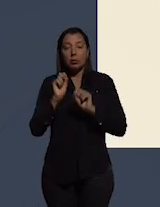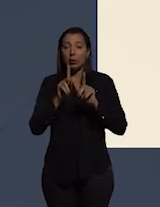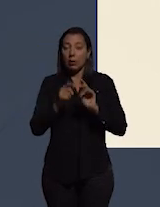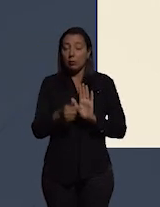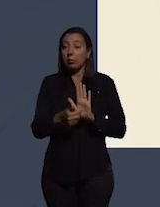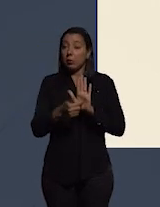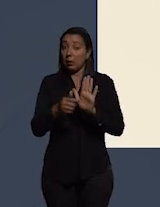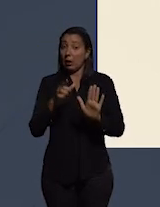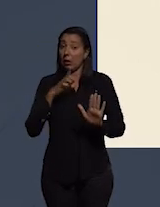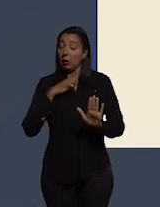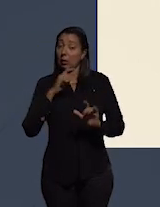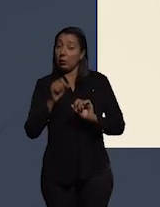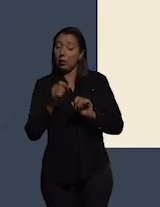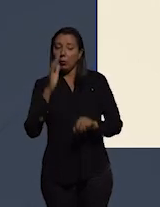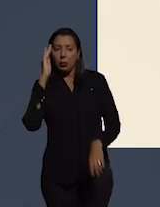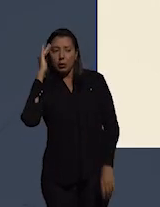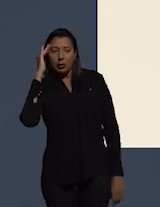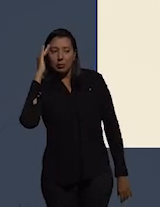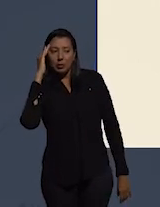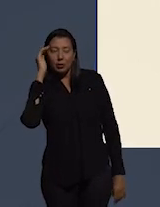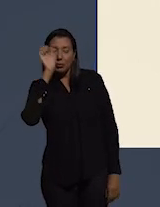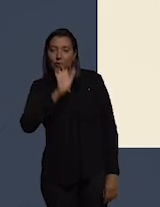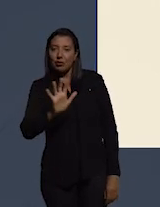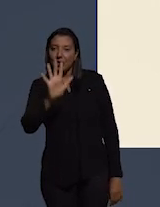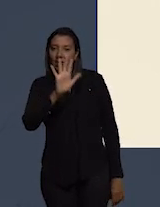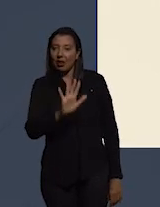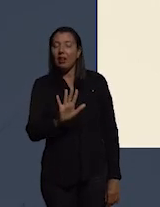é ter uma compreensão de maneira geral.